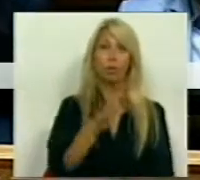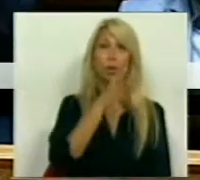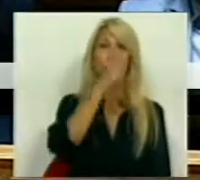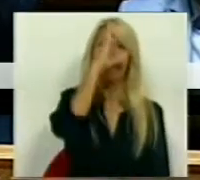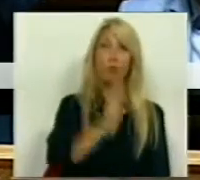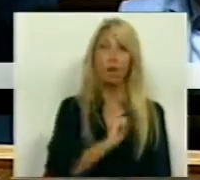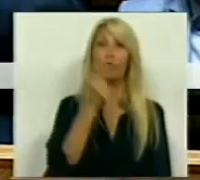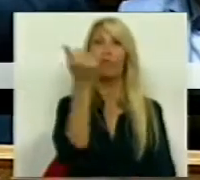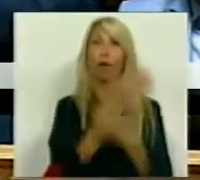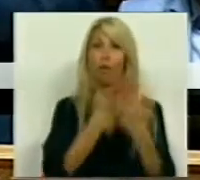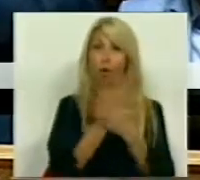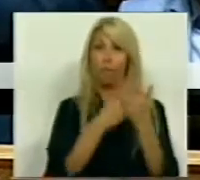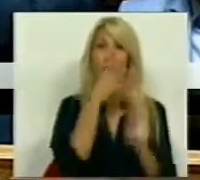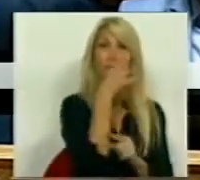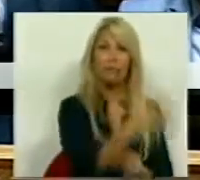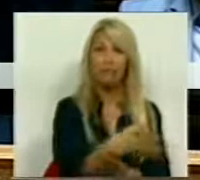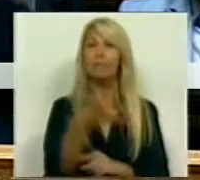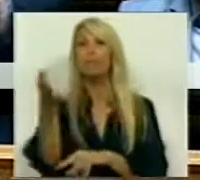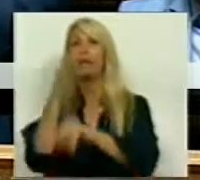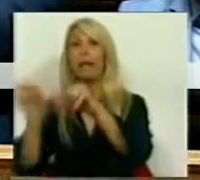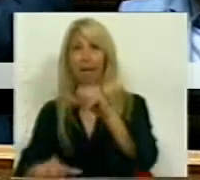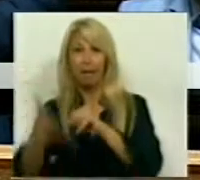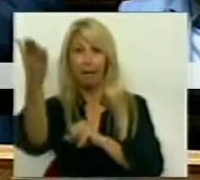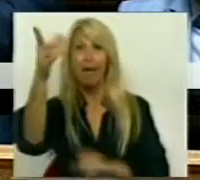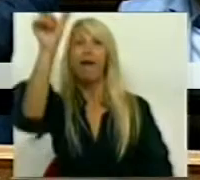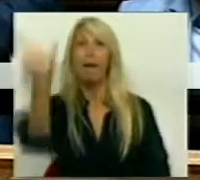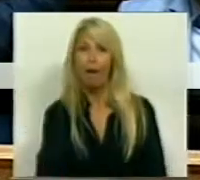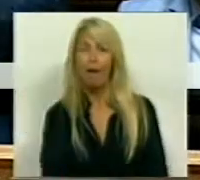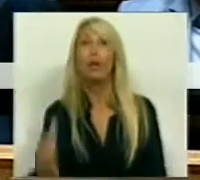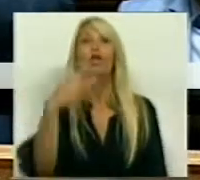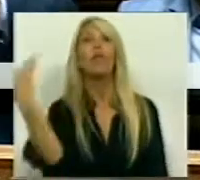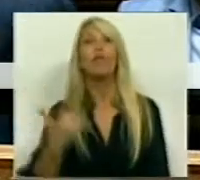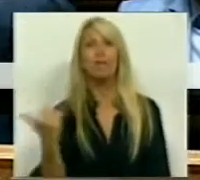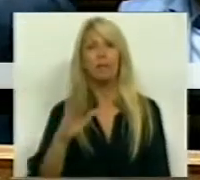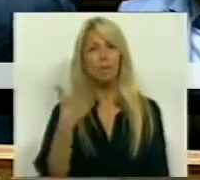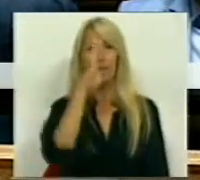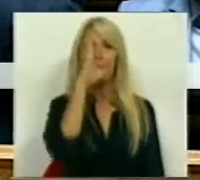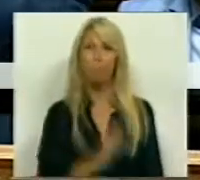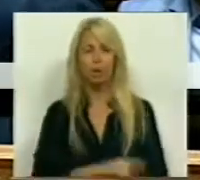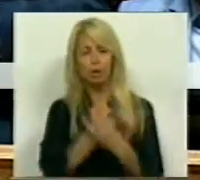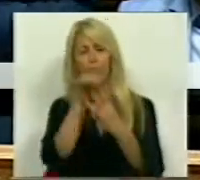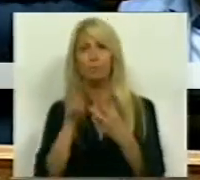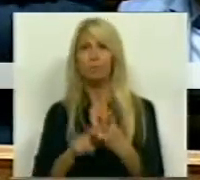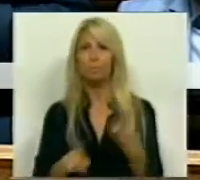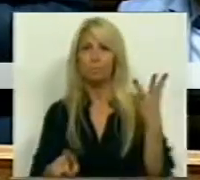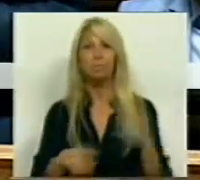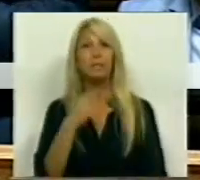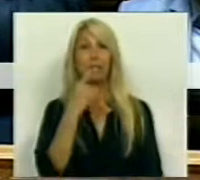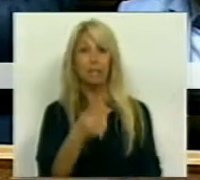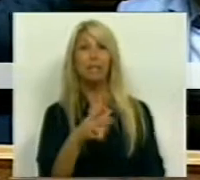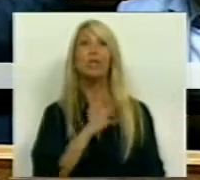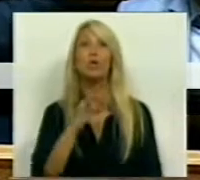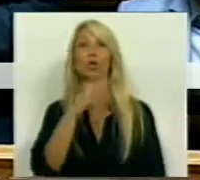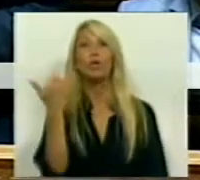às suas declarações e à do Vice-Premio-Ministro. Dizia o Sr. Primeiro-Ministro recentemente no Algarve